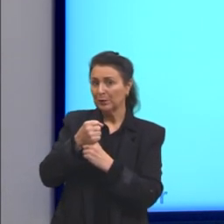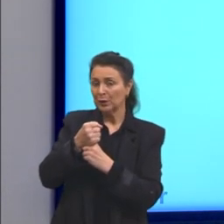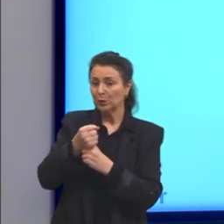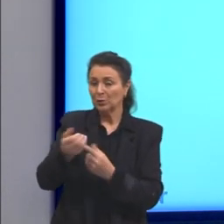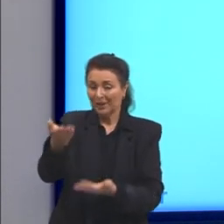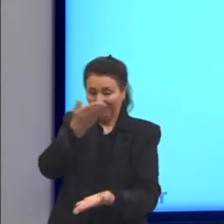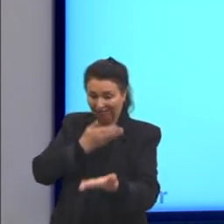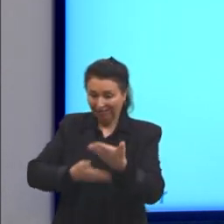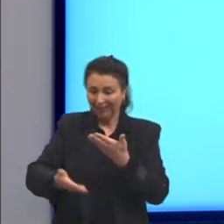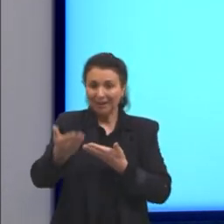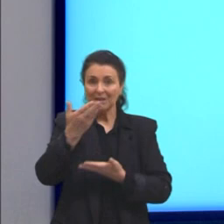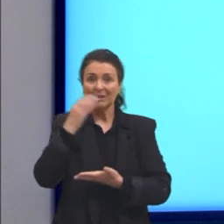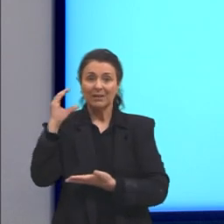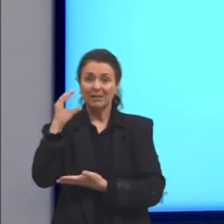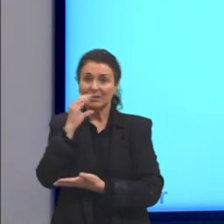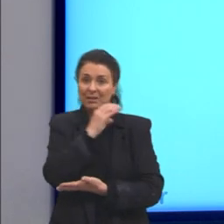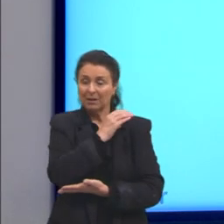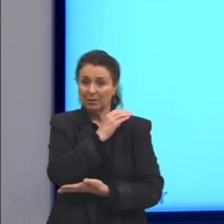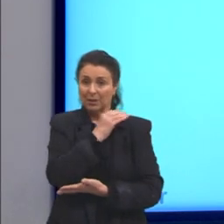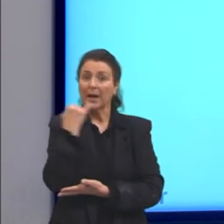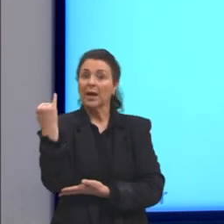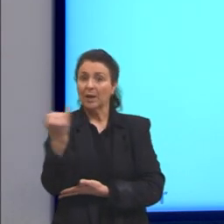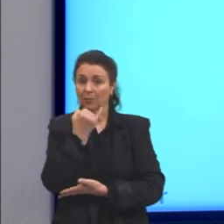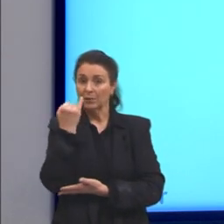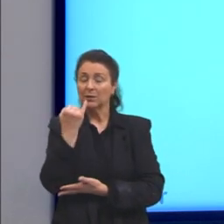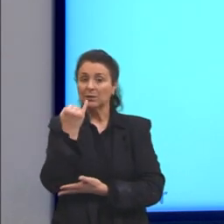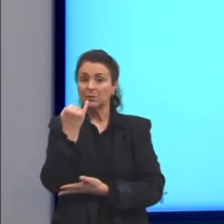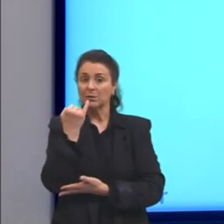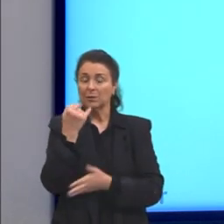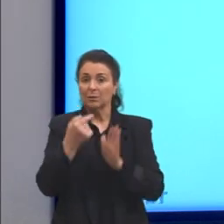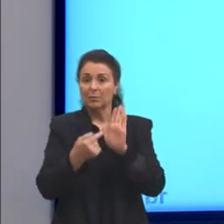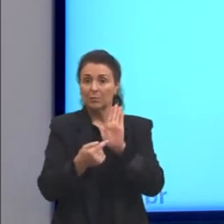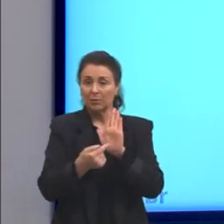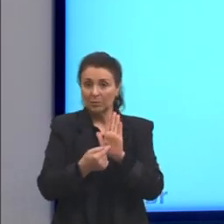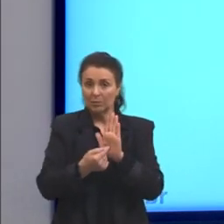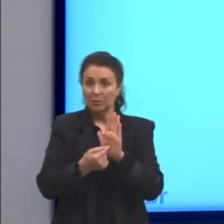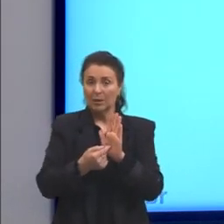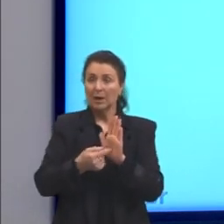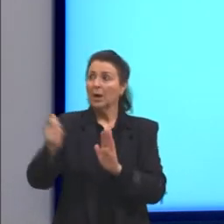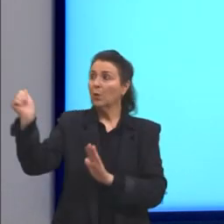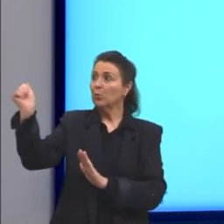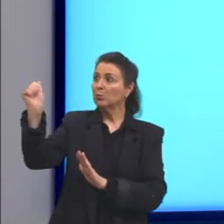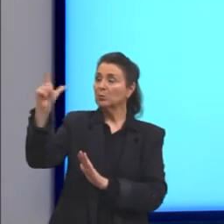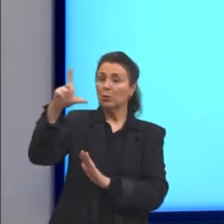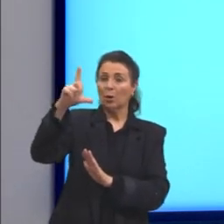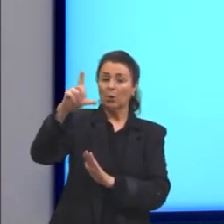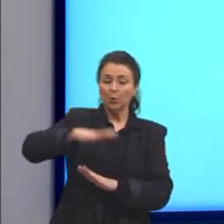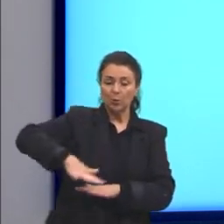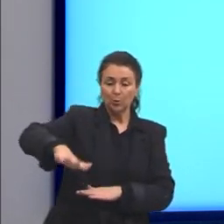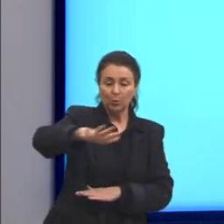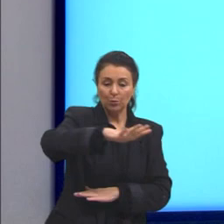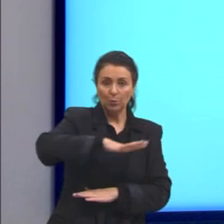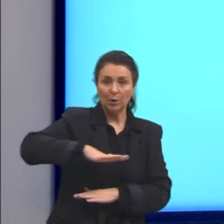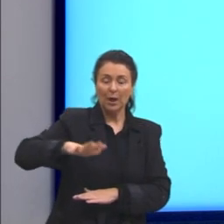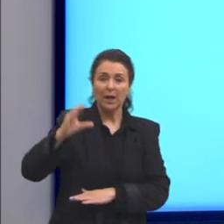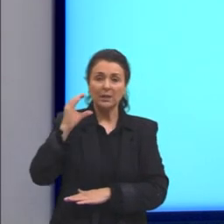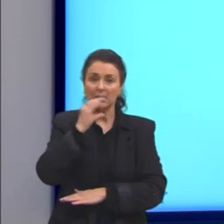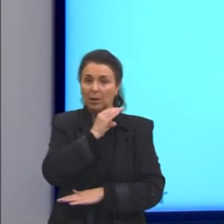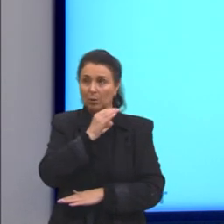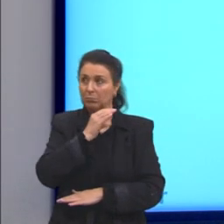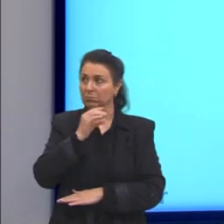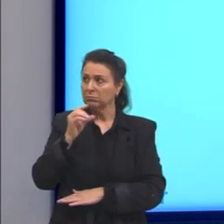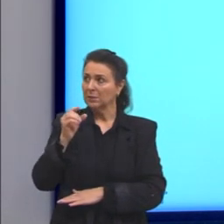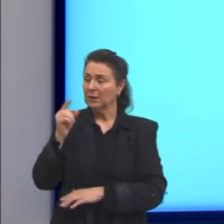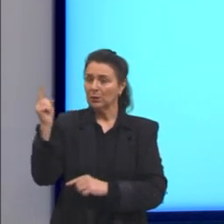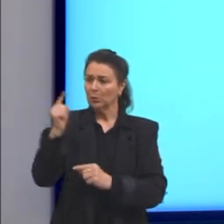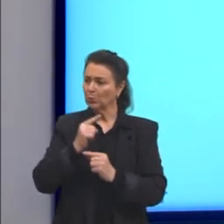Aqui é importante a gente ressaltar essa parte. Entre o sol e a Ilha de Calor. entre o sol e a